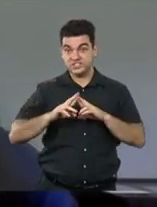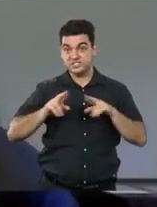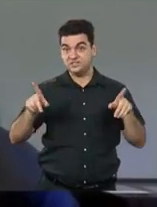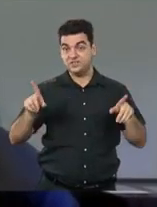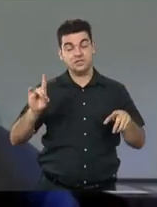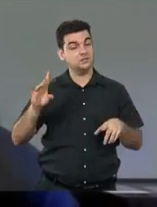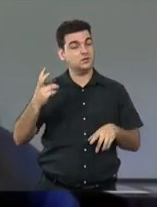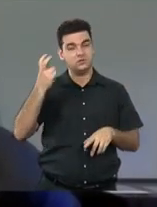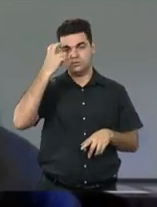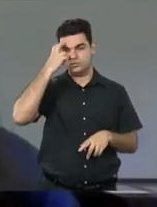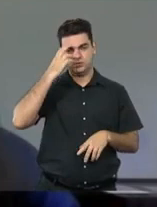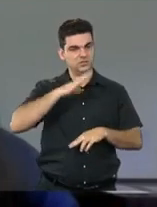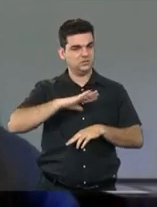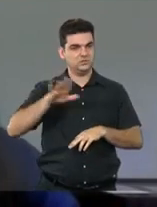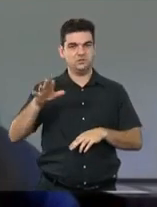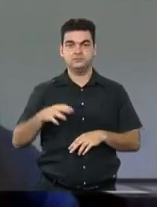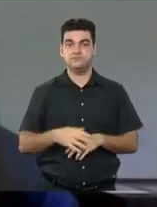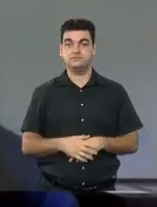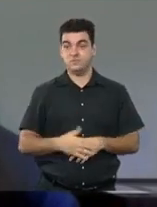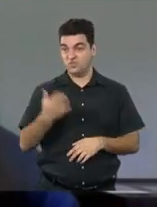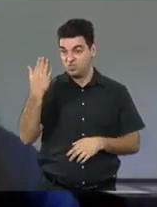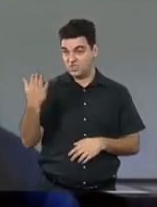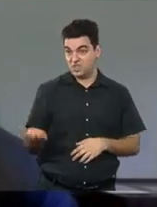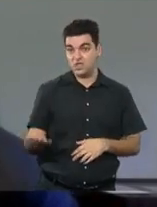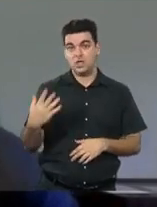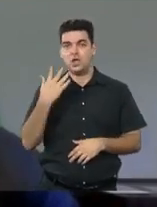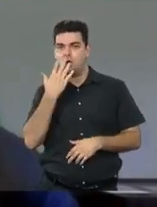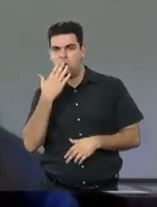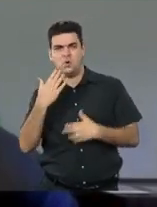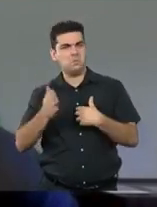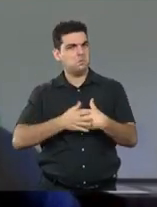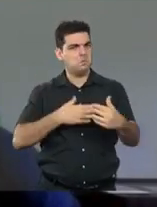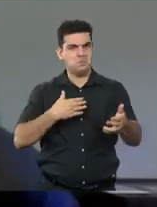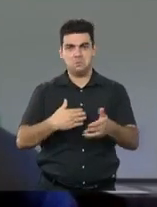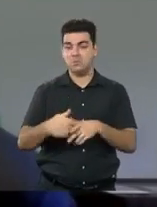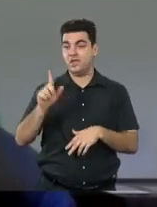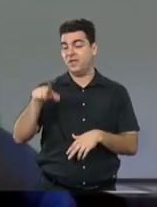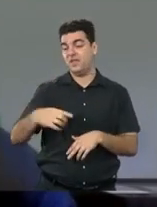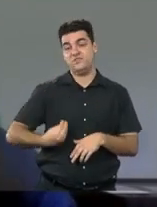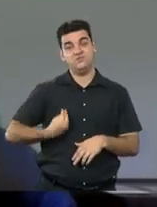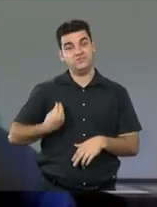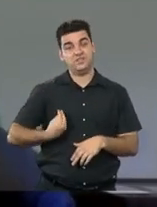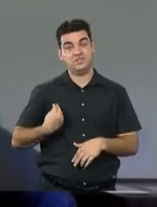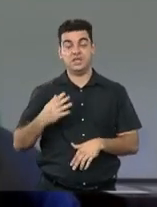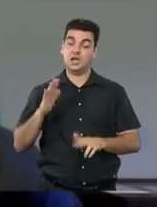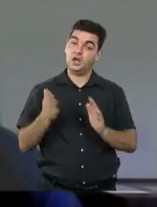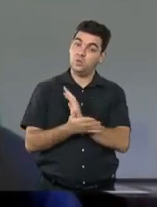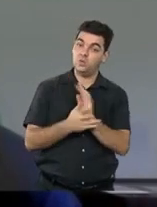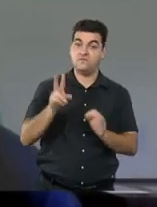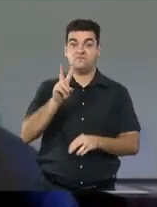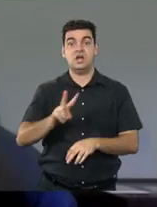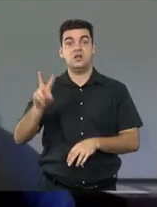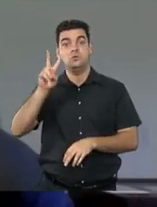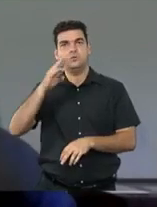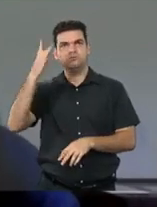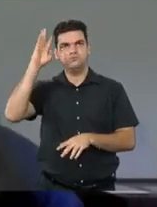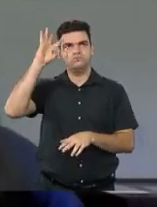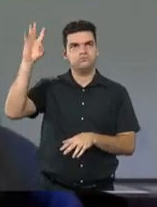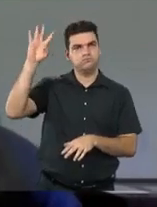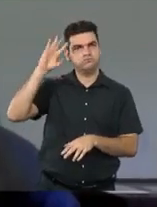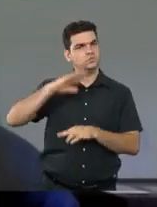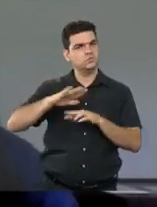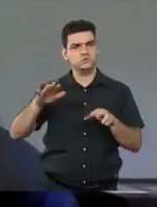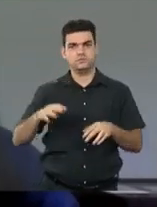questão cultural, né? O que difere da gente é esse modo de vida. que difere são os valores, valores coletivos.